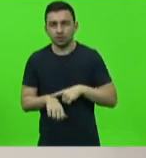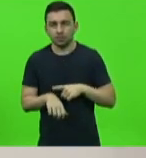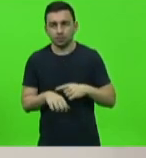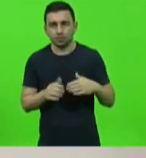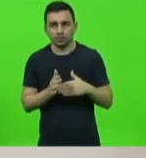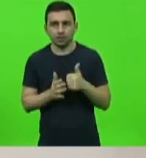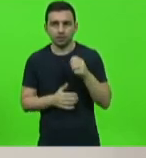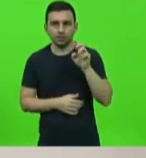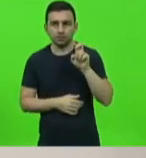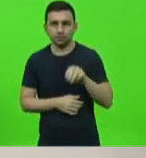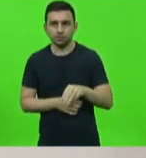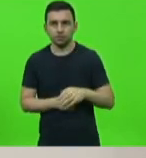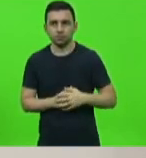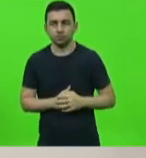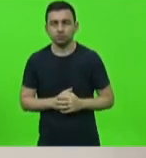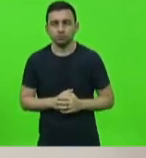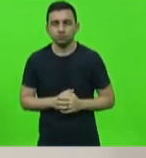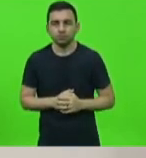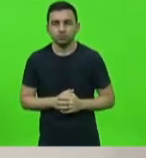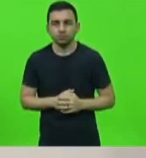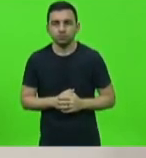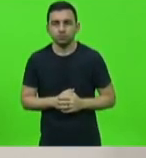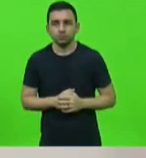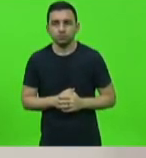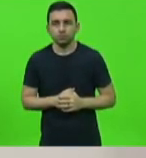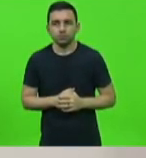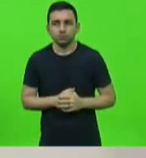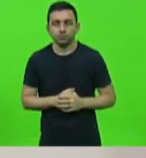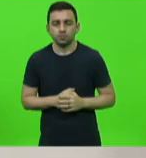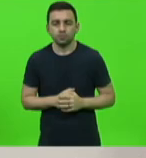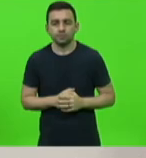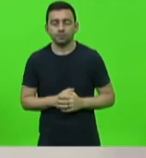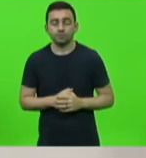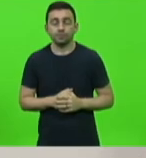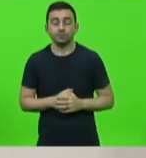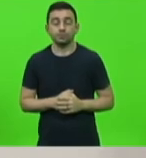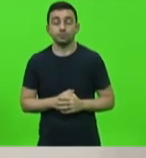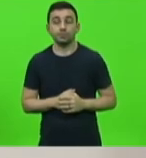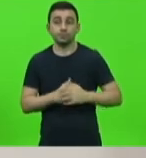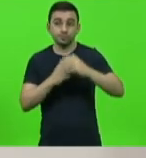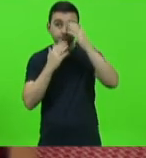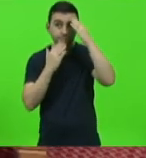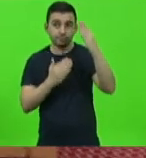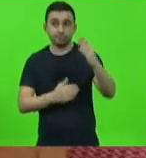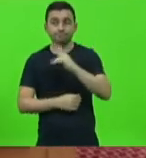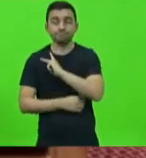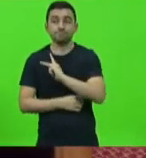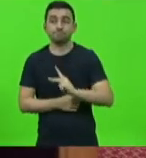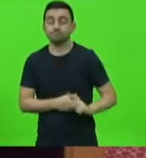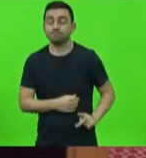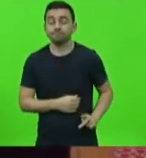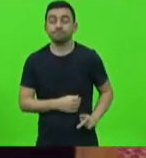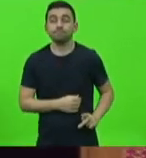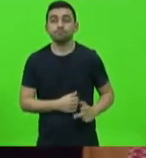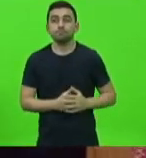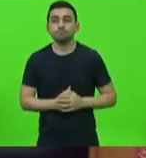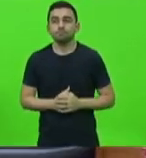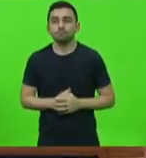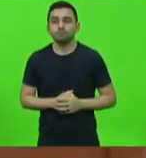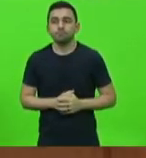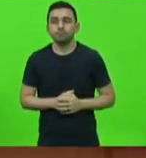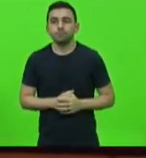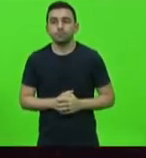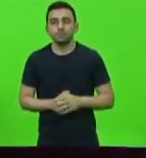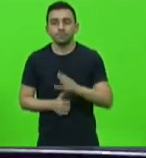deputado obrigado nosso querido presidente deputado